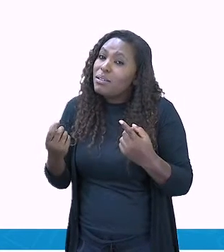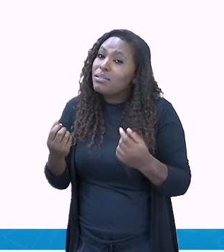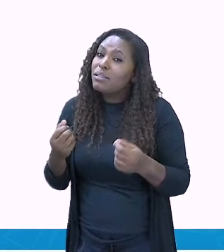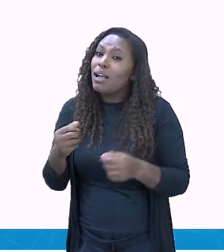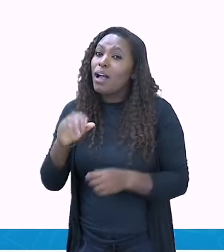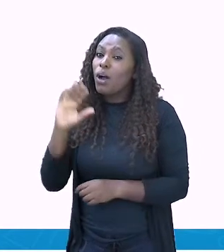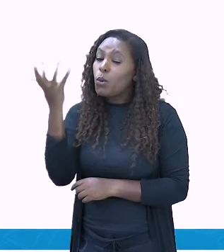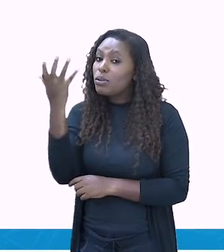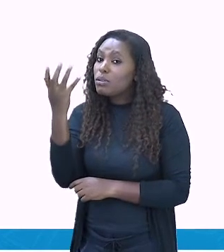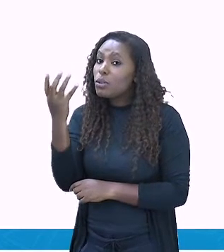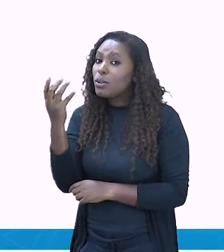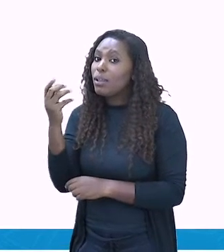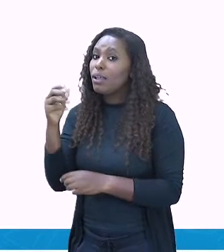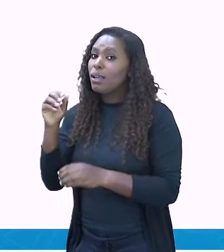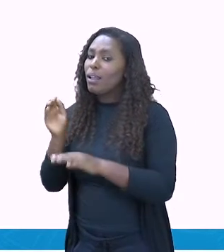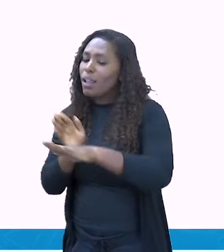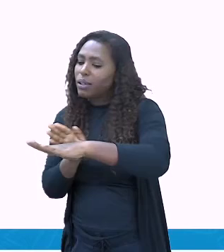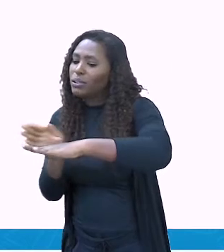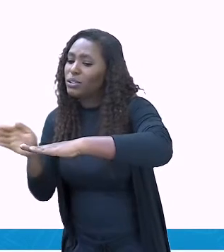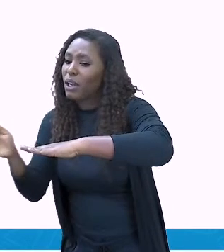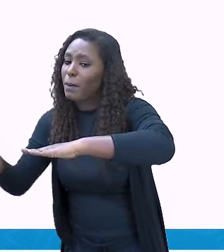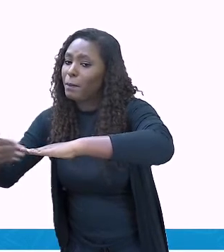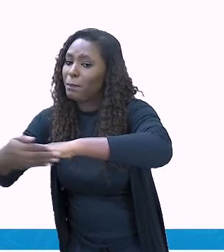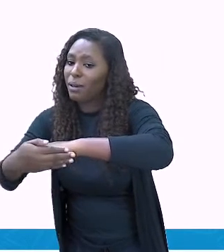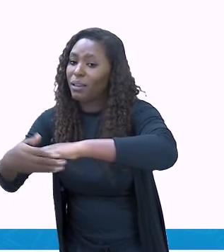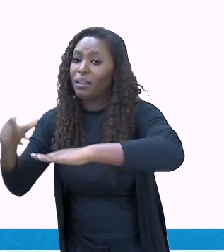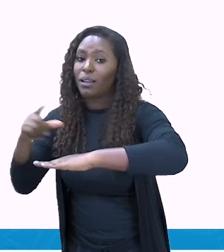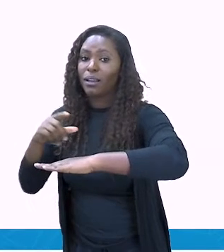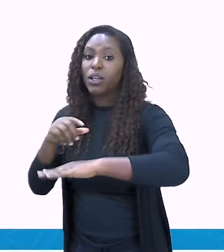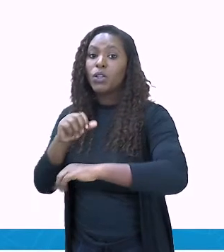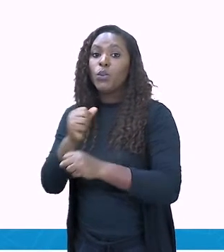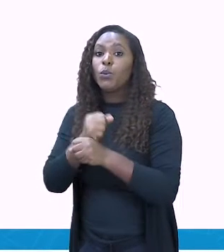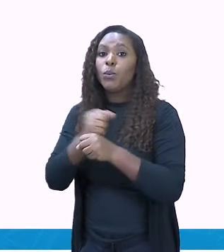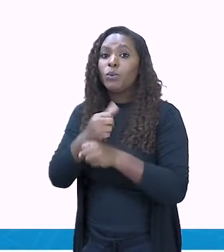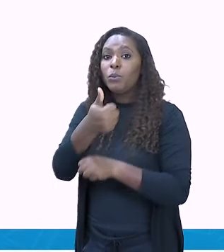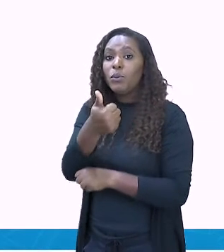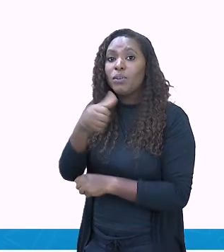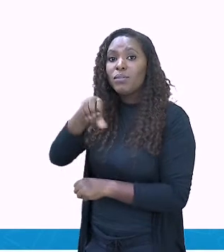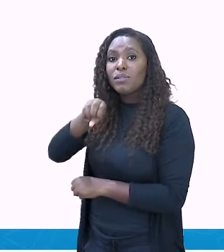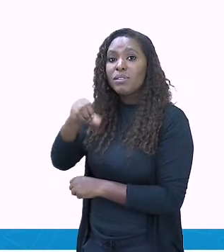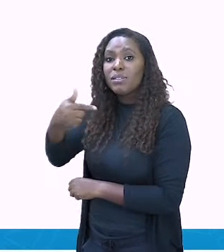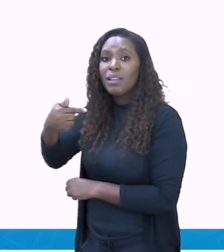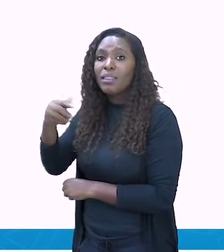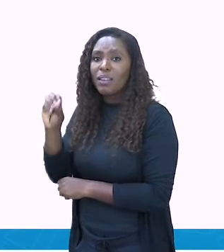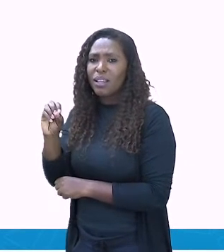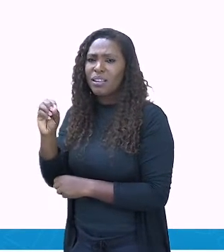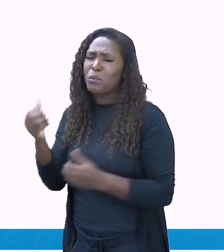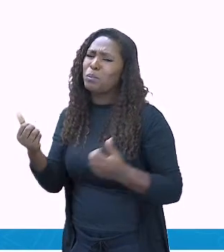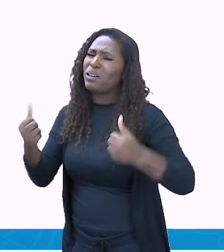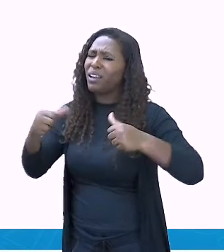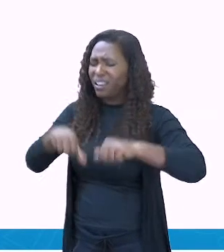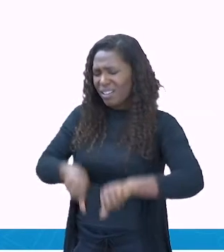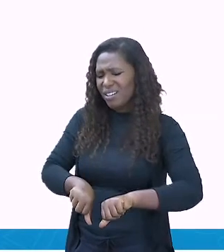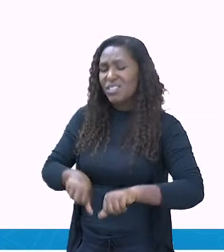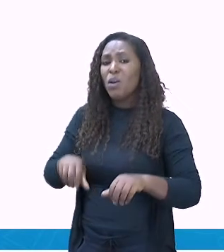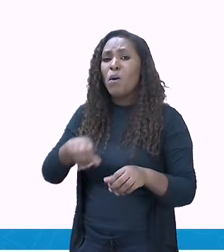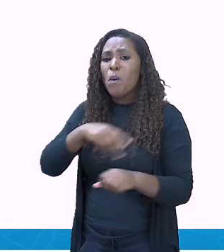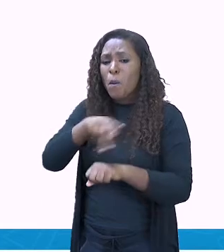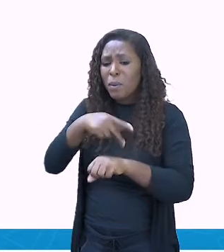enfrentada pelos jamaicanos em 1970, muitos deles